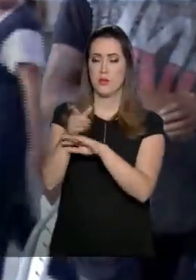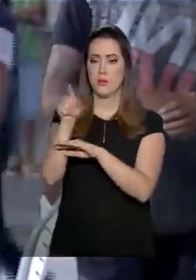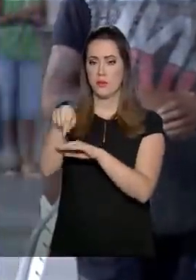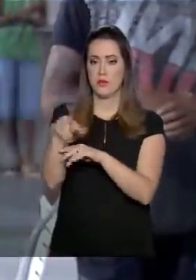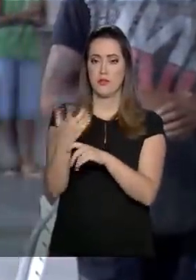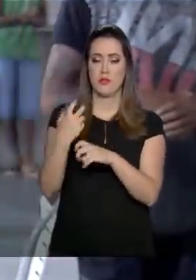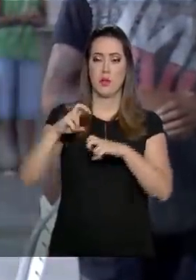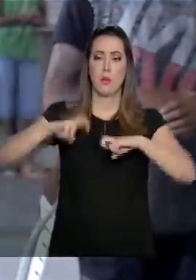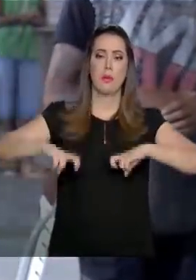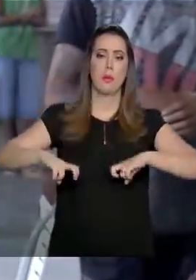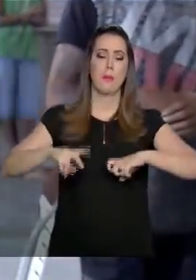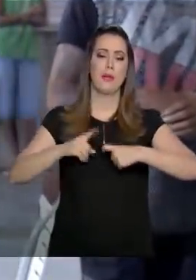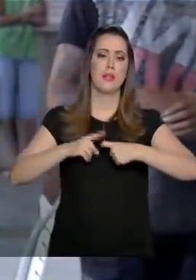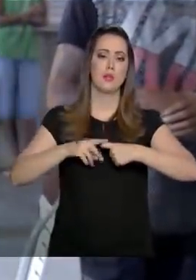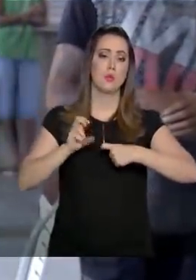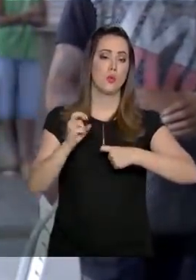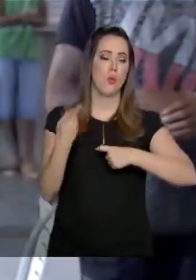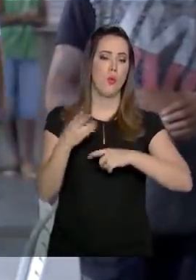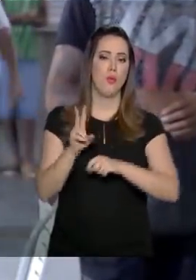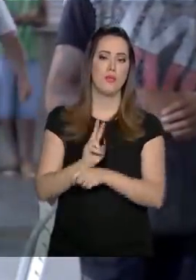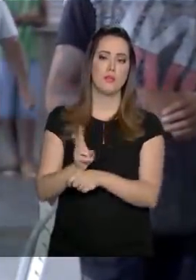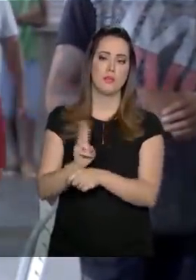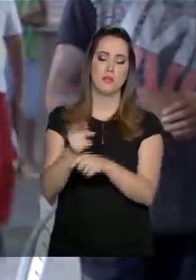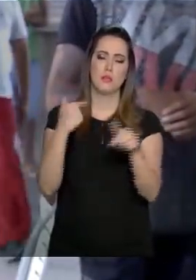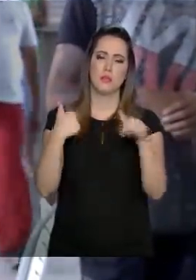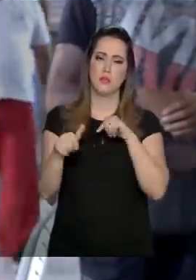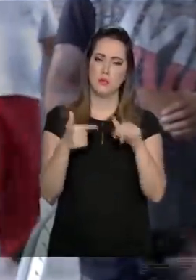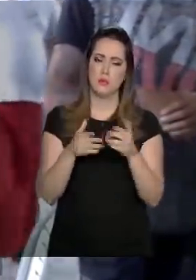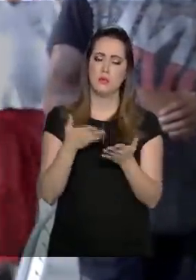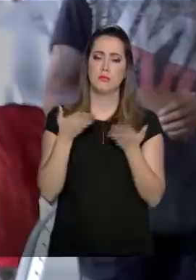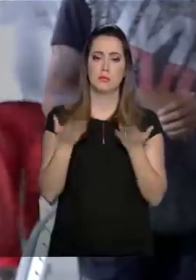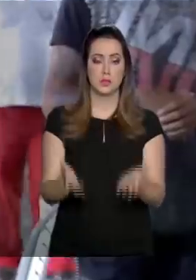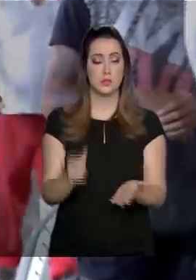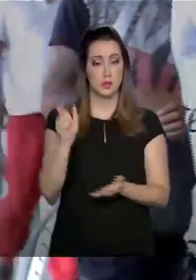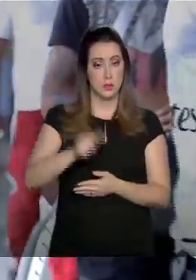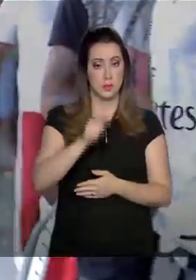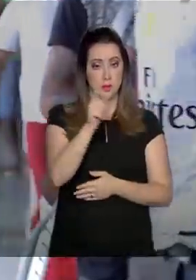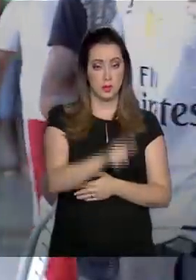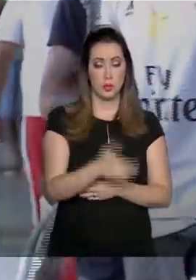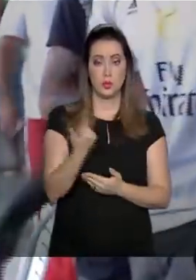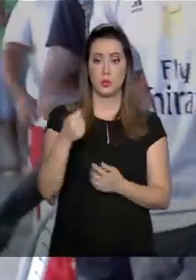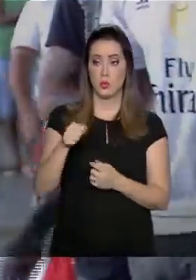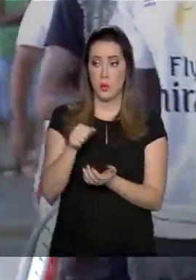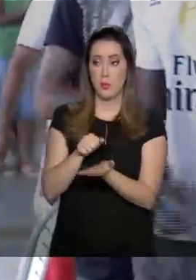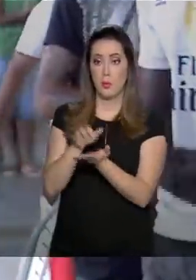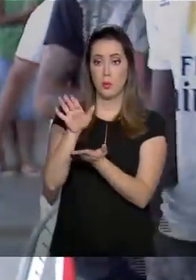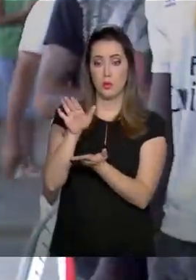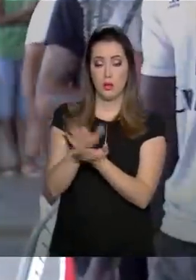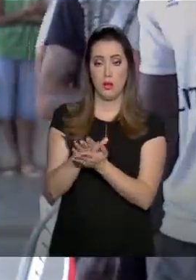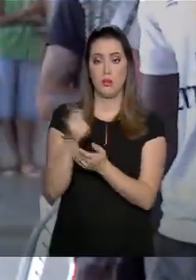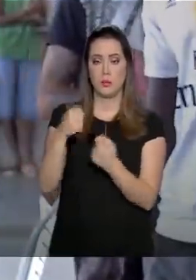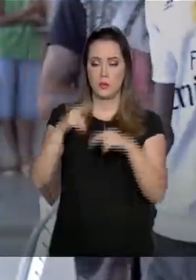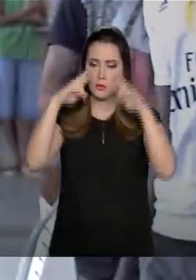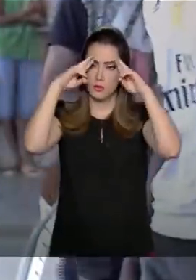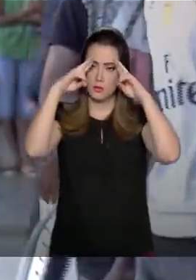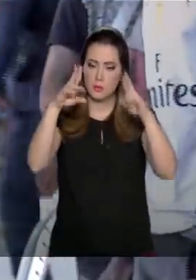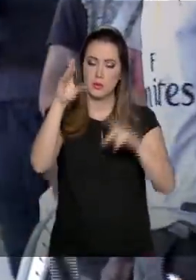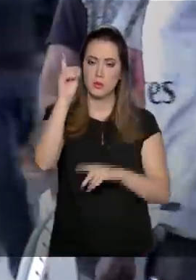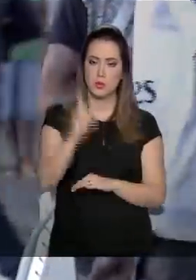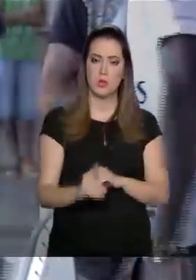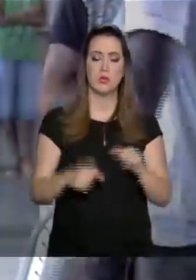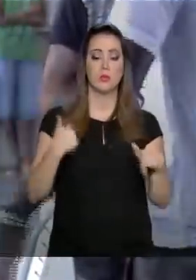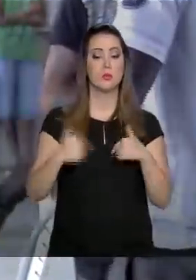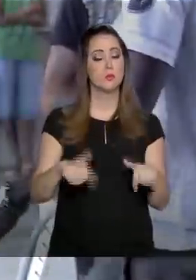perícia médica ou quando há uma fiscalização do trabalho. Neste caso, empregador é autuado e obrigado a respeitar os direitos